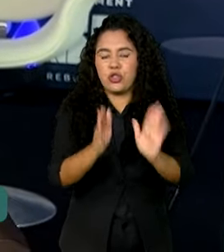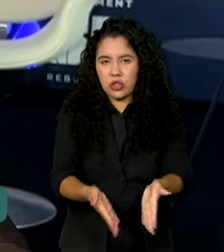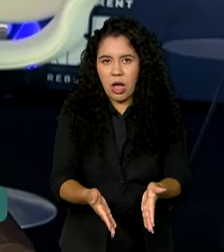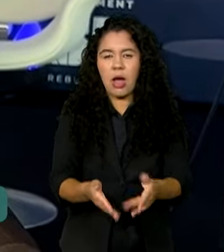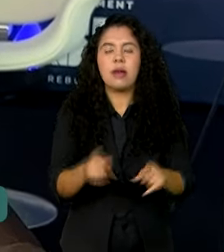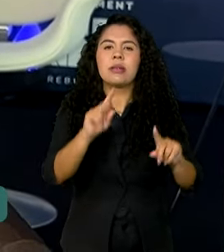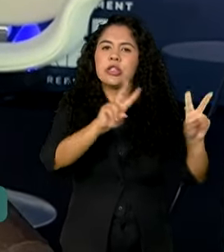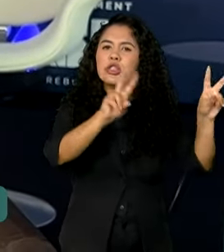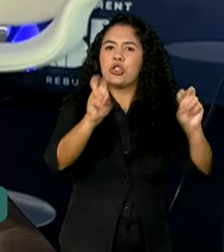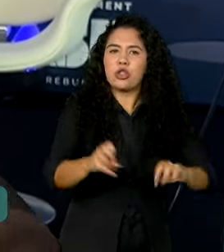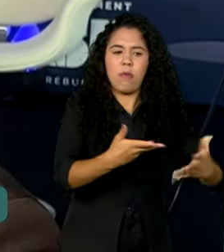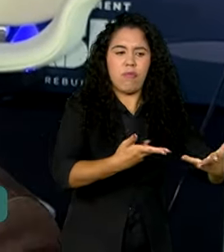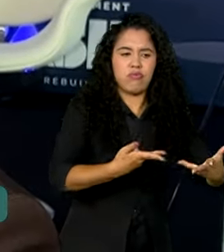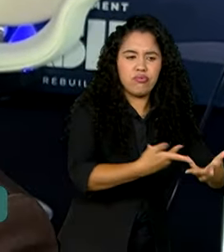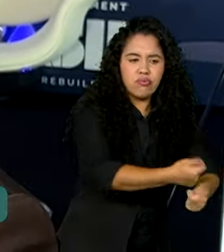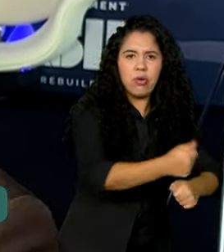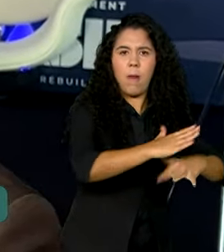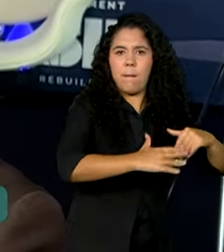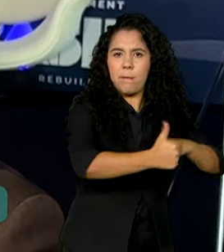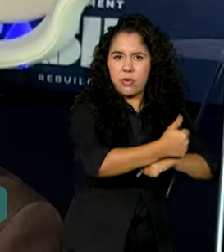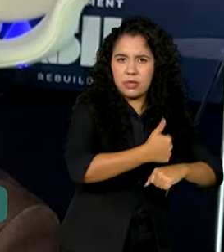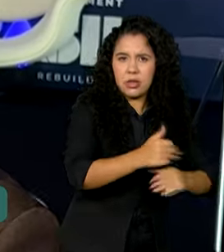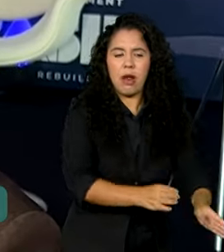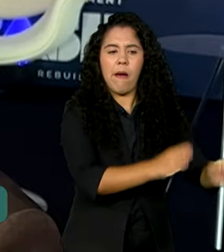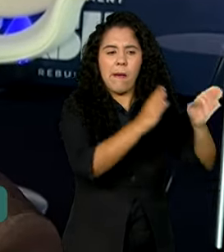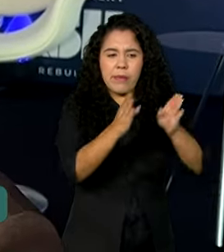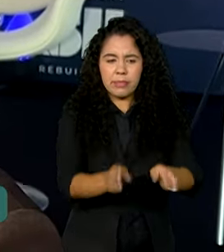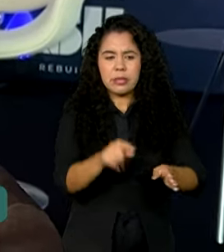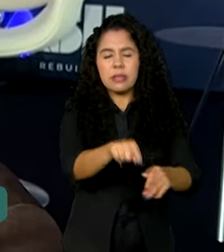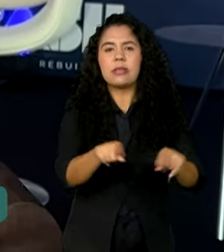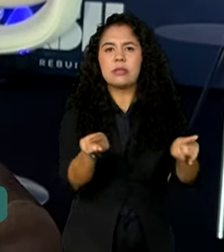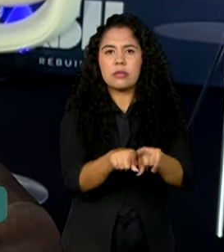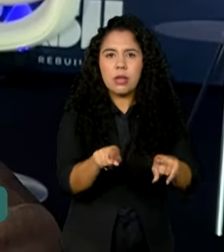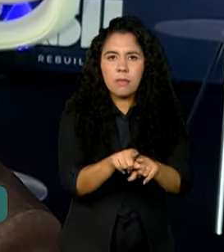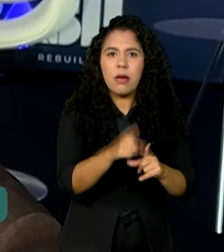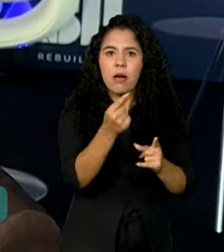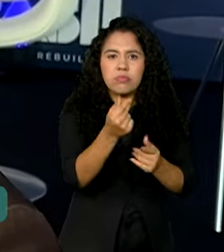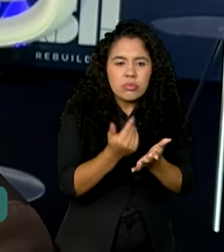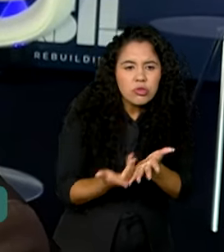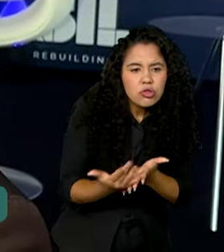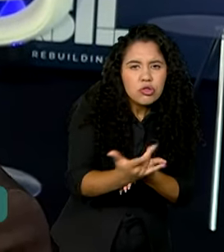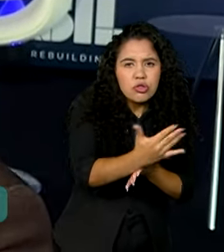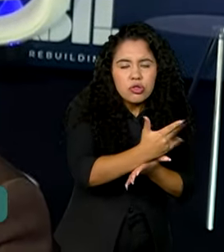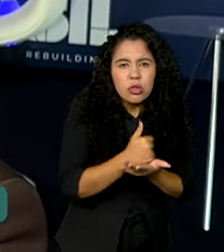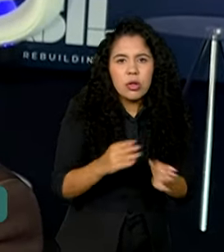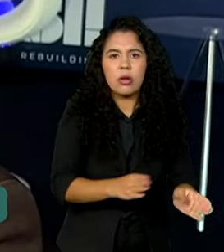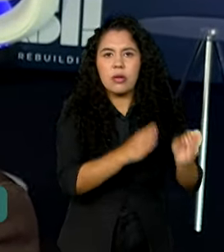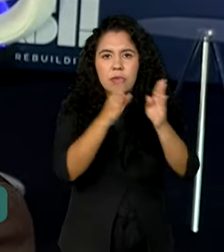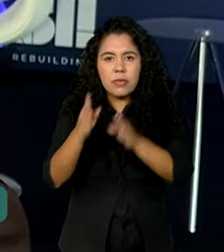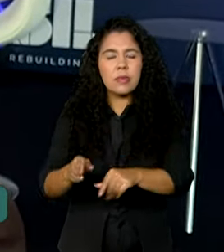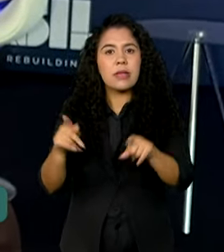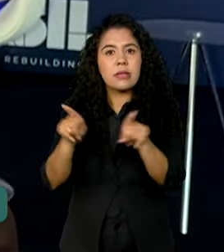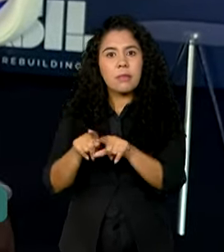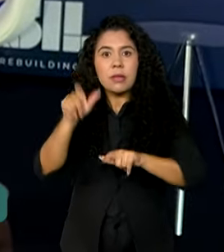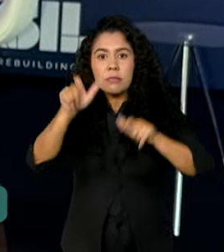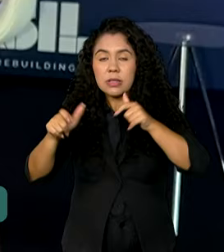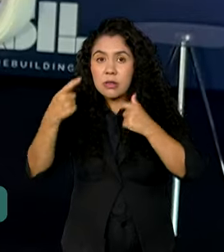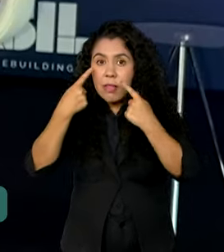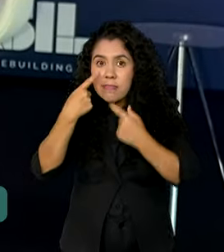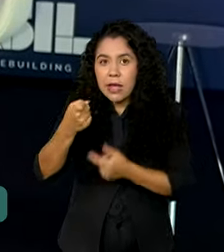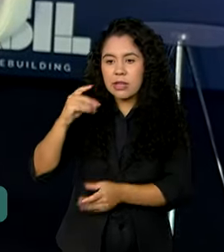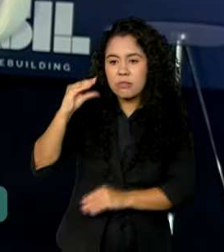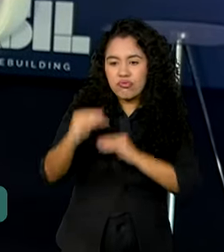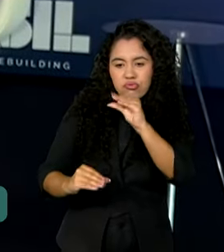qualificação profissional, passando pela captura de investimentos, atração de investidores, até